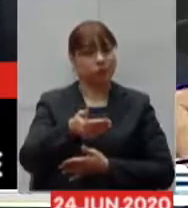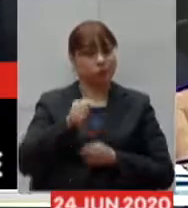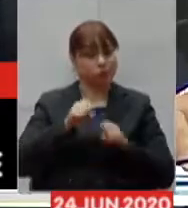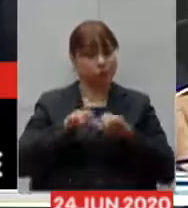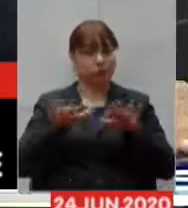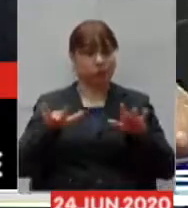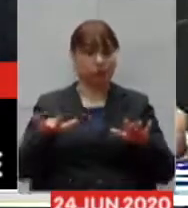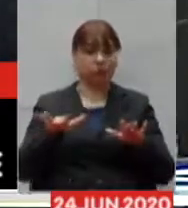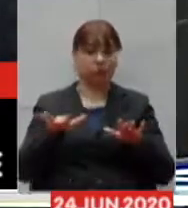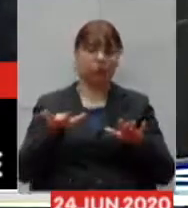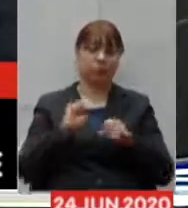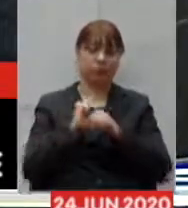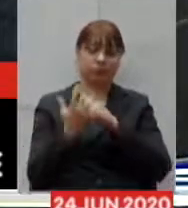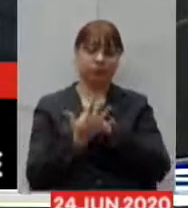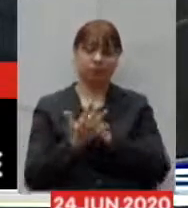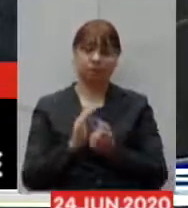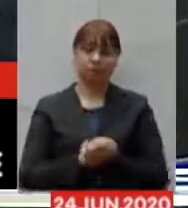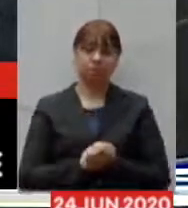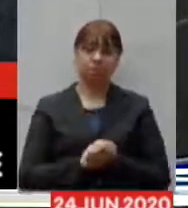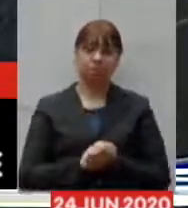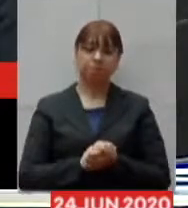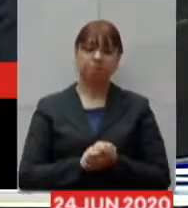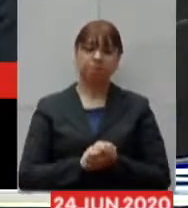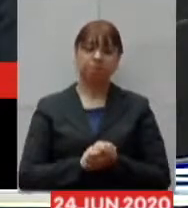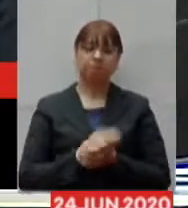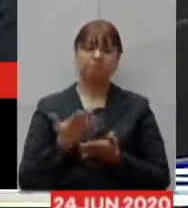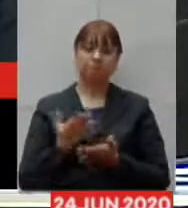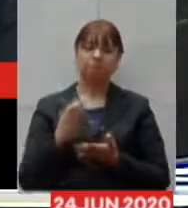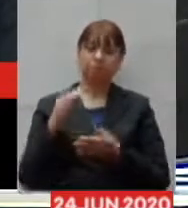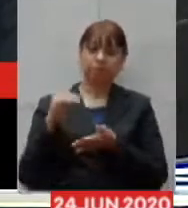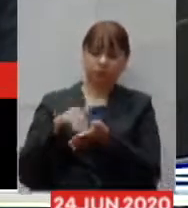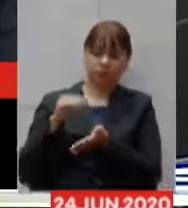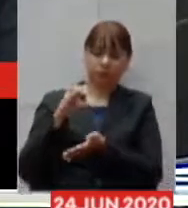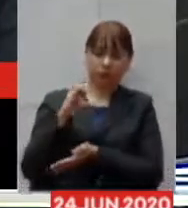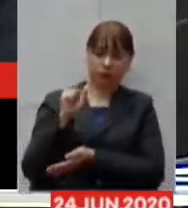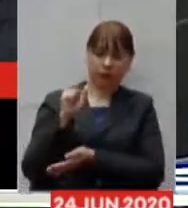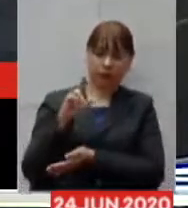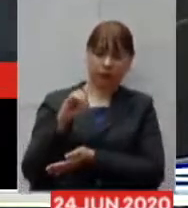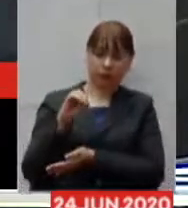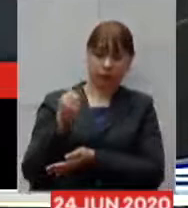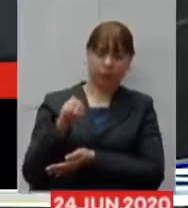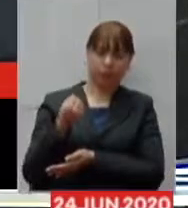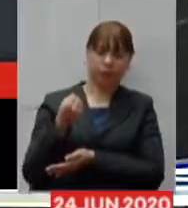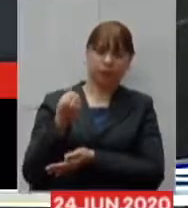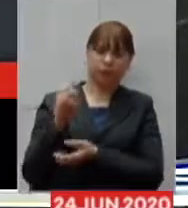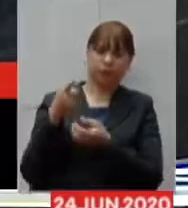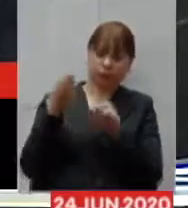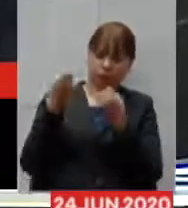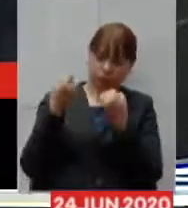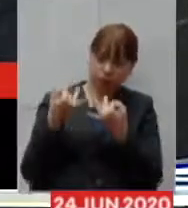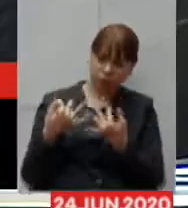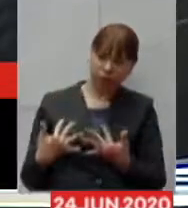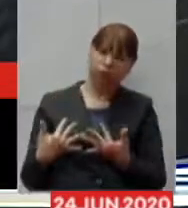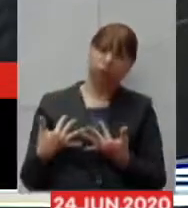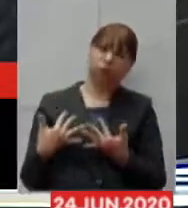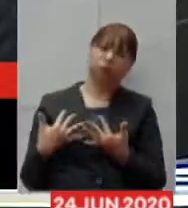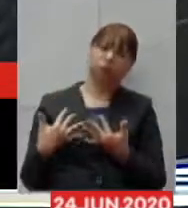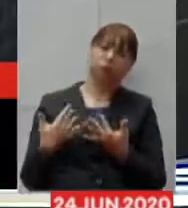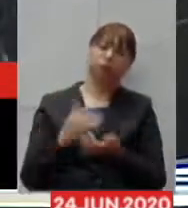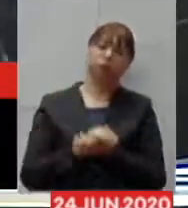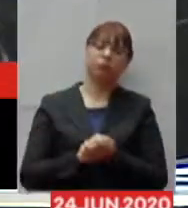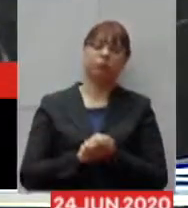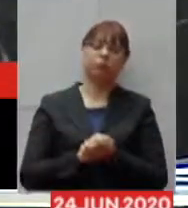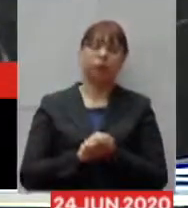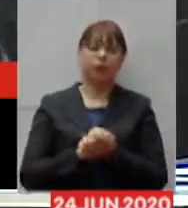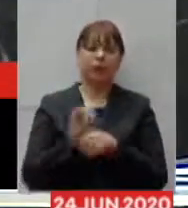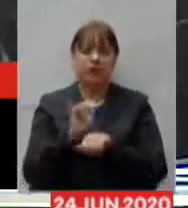Nós ouvimos, doutor Carlos, a explanação do senhor a respeito aí